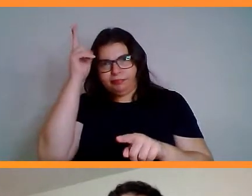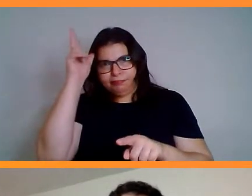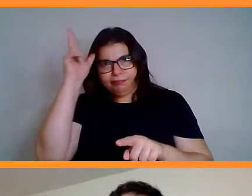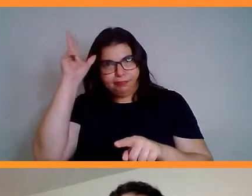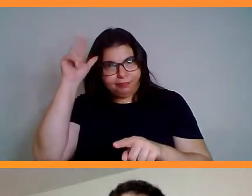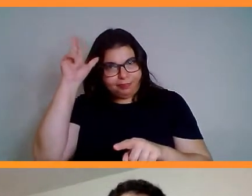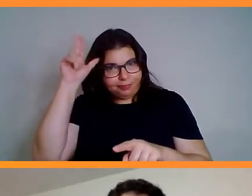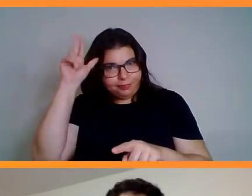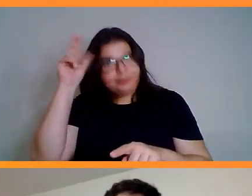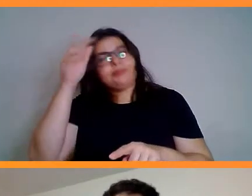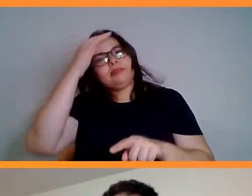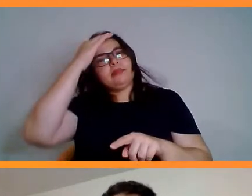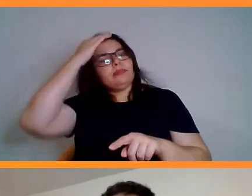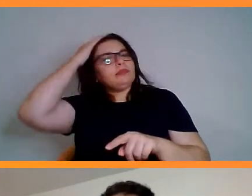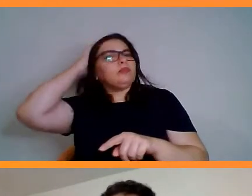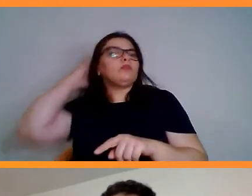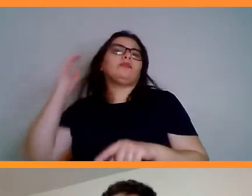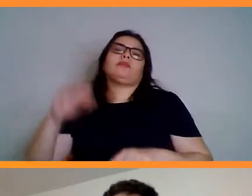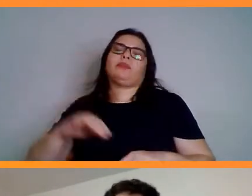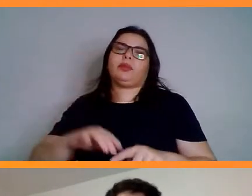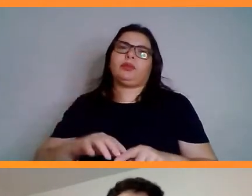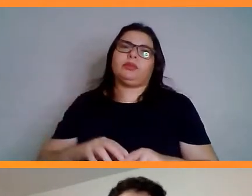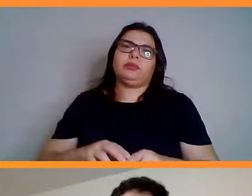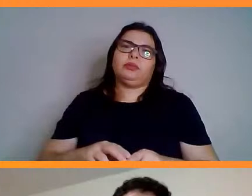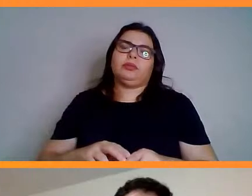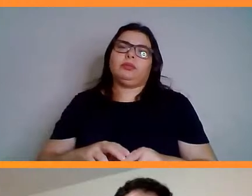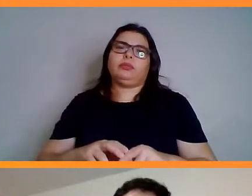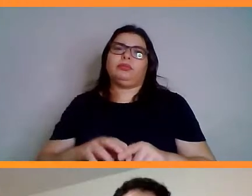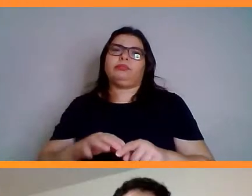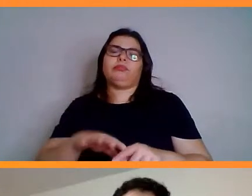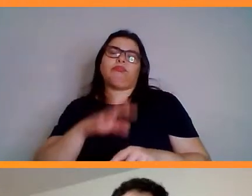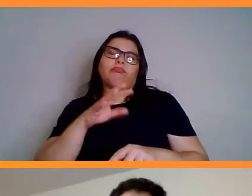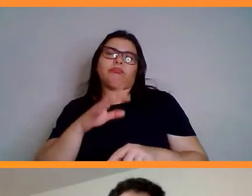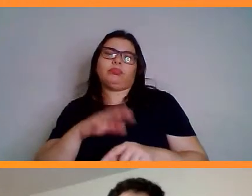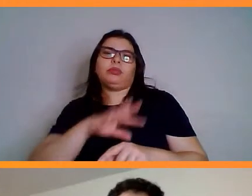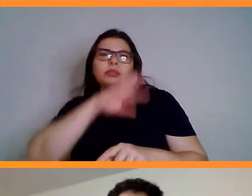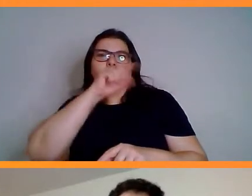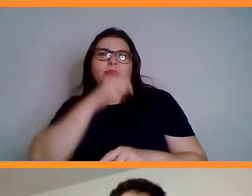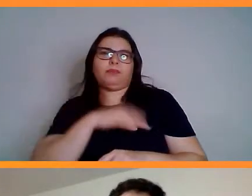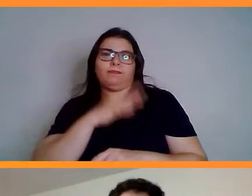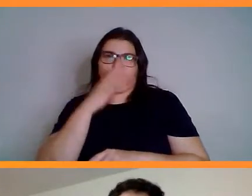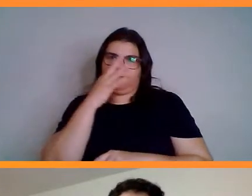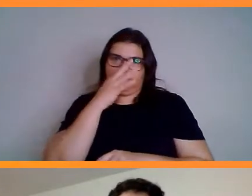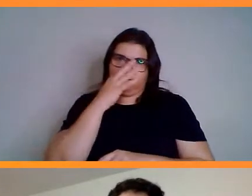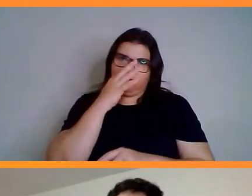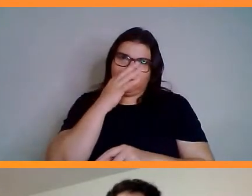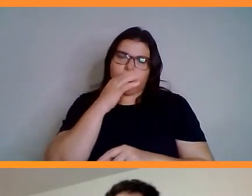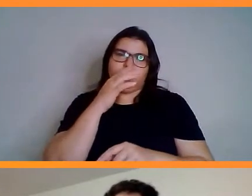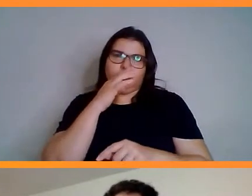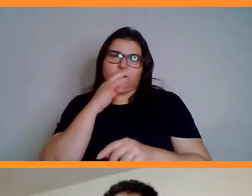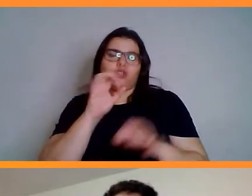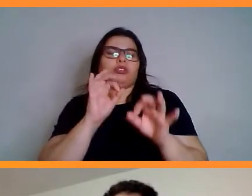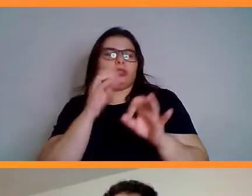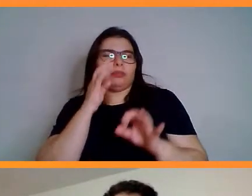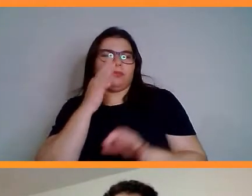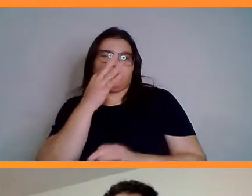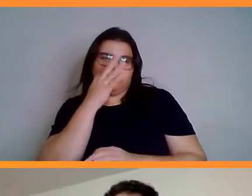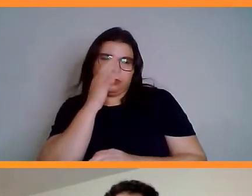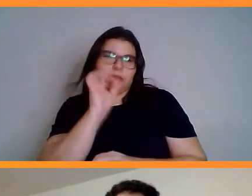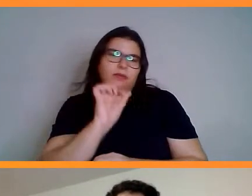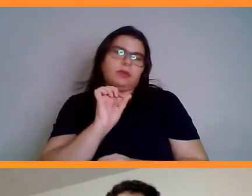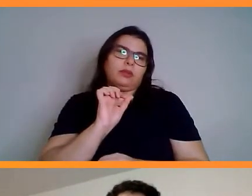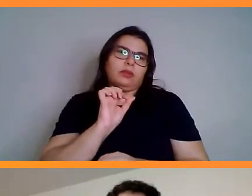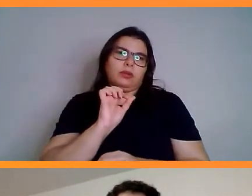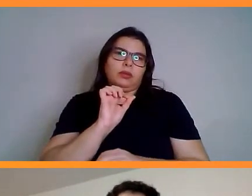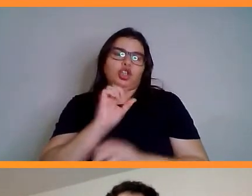E no nosso caso, assim, de reprodução animal assistida, gente está iniciando, inclusive, uma proposta de parceria junto com a prefeitura de